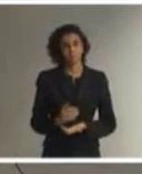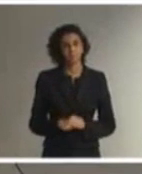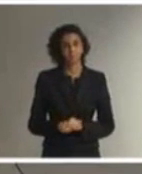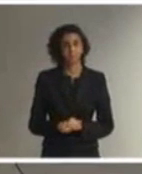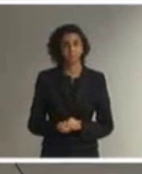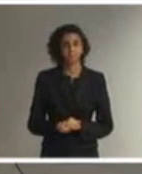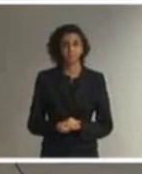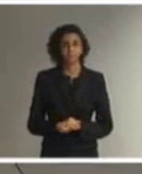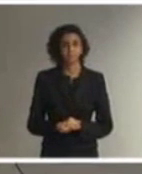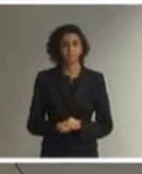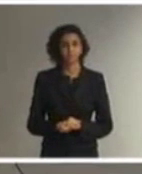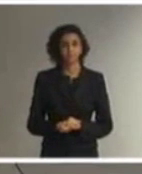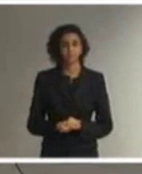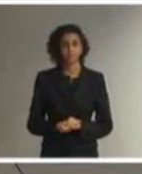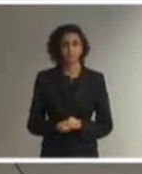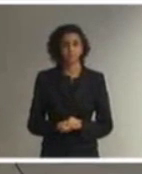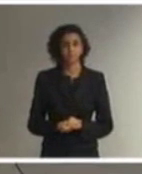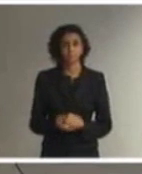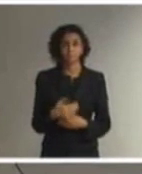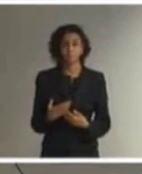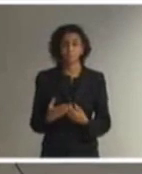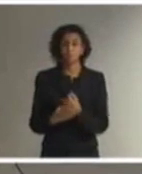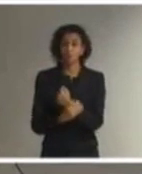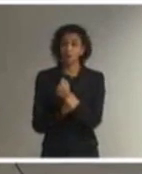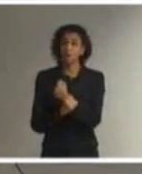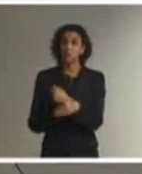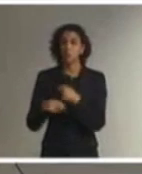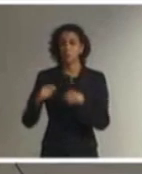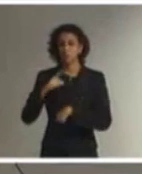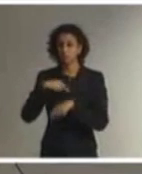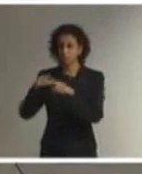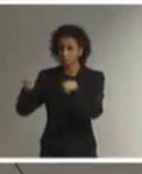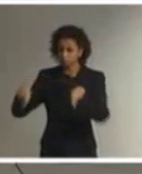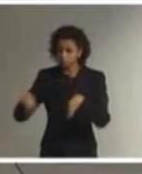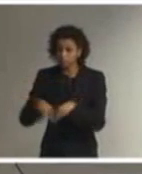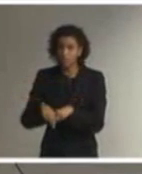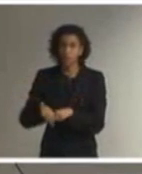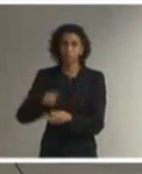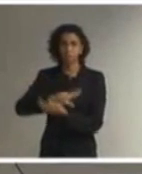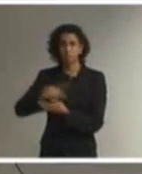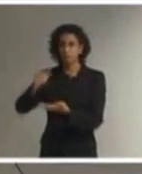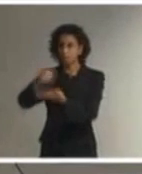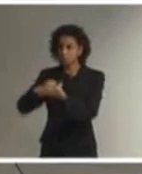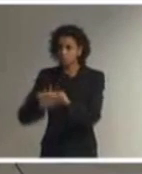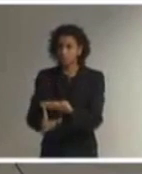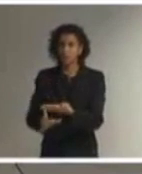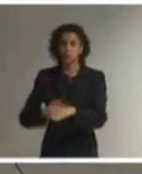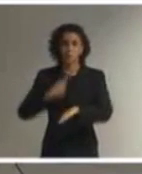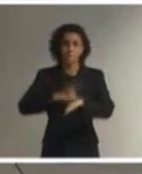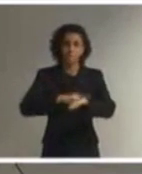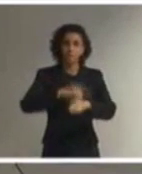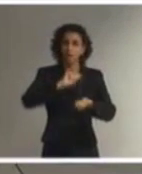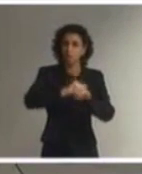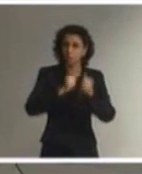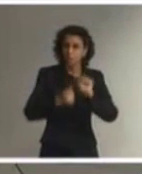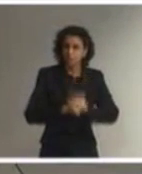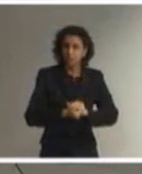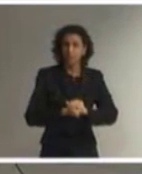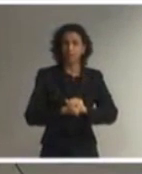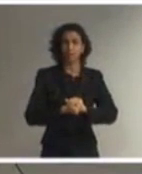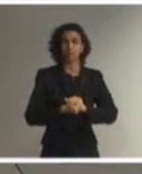Então, garantir a existência de salas multifuncionais, de banheiros adaptados,